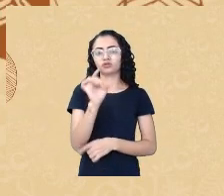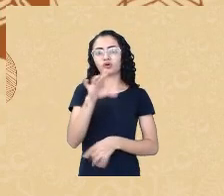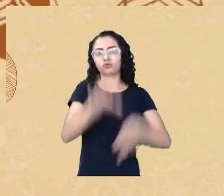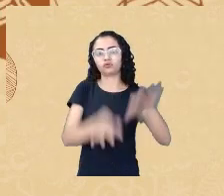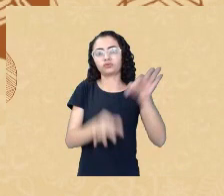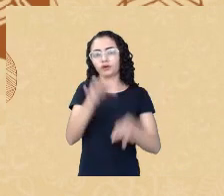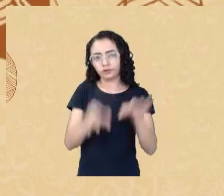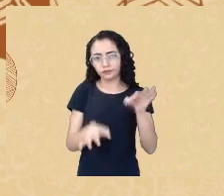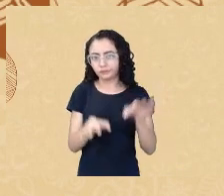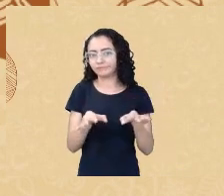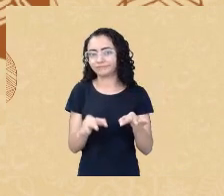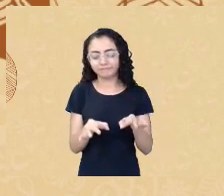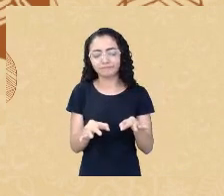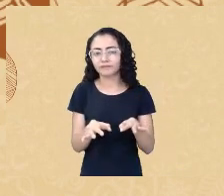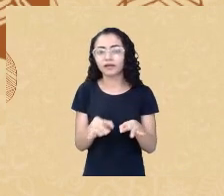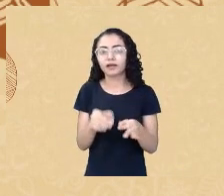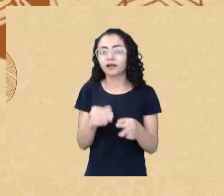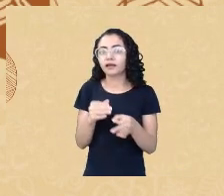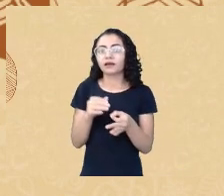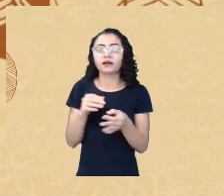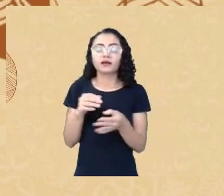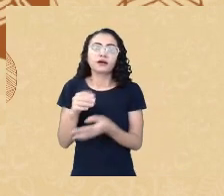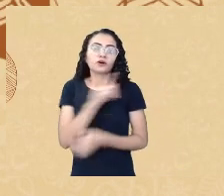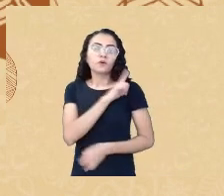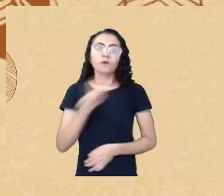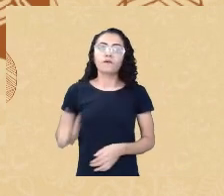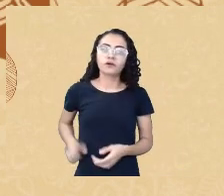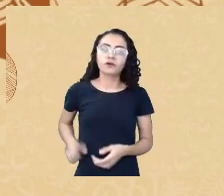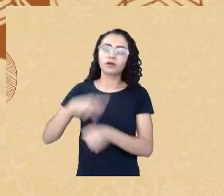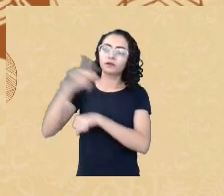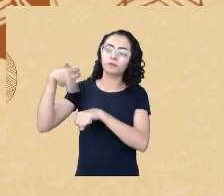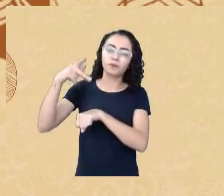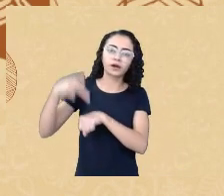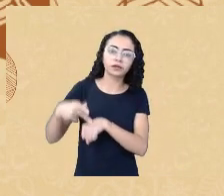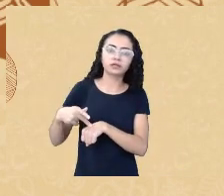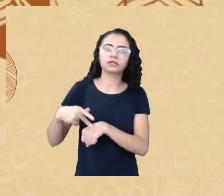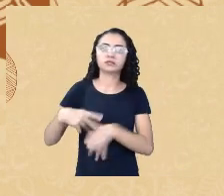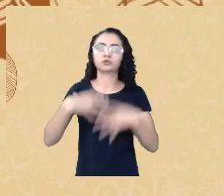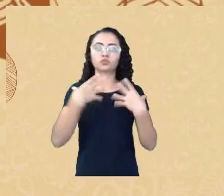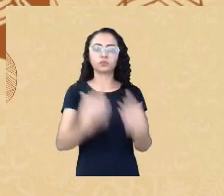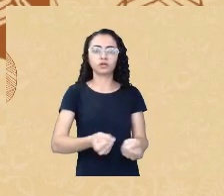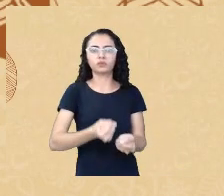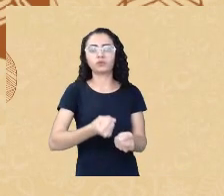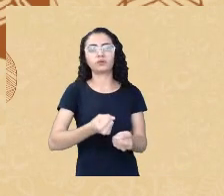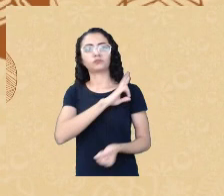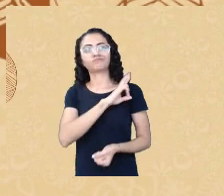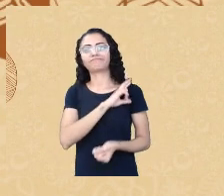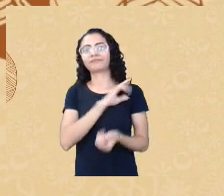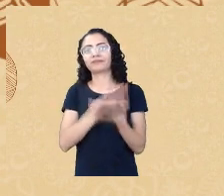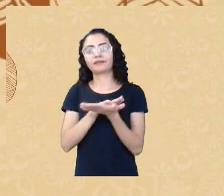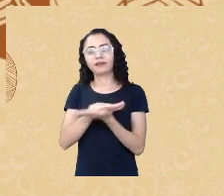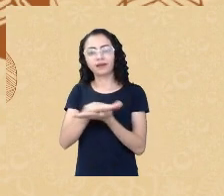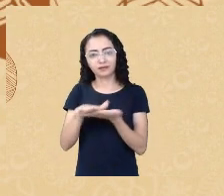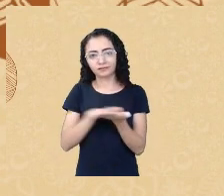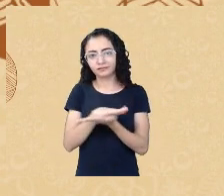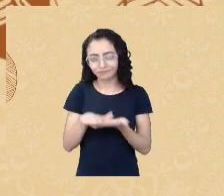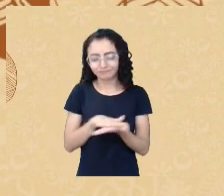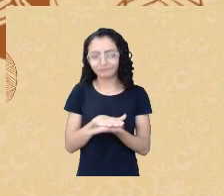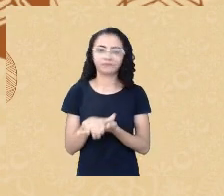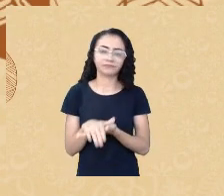governo nenhum país assumiu a responsabilidade por esses atos de uma maneira nacional